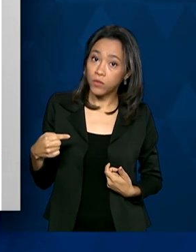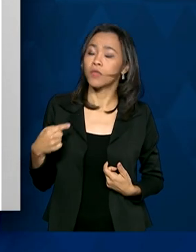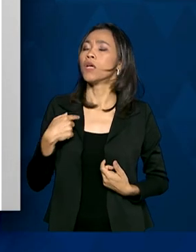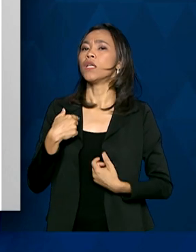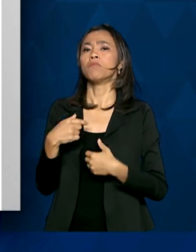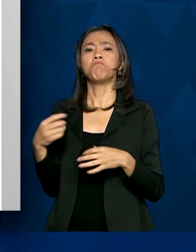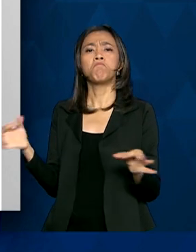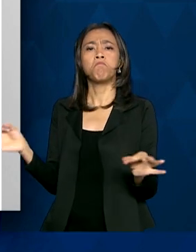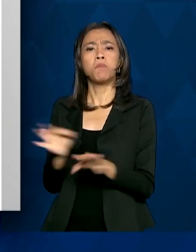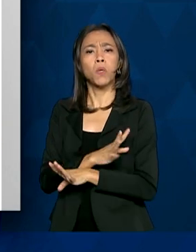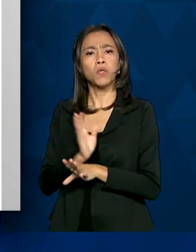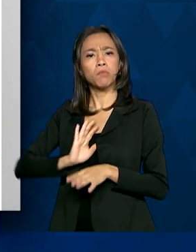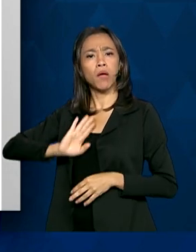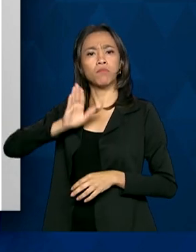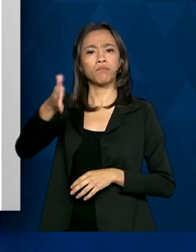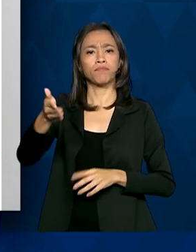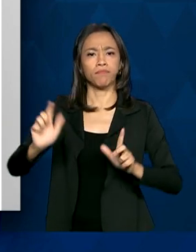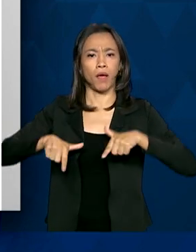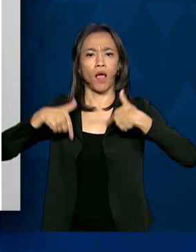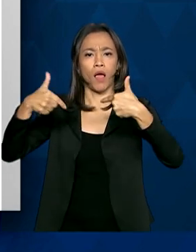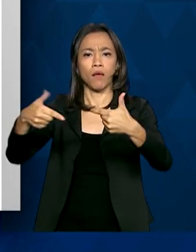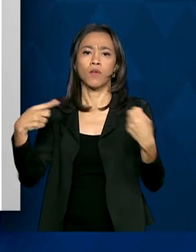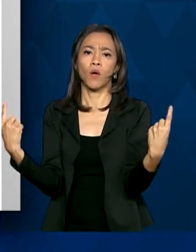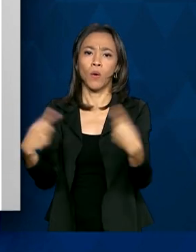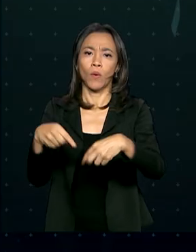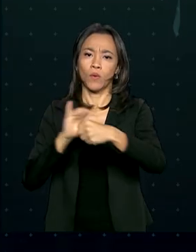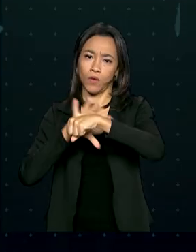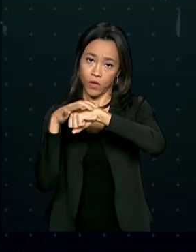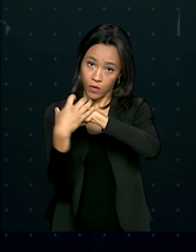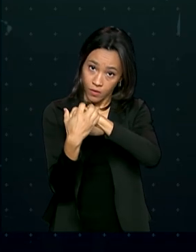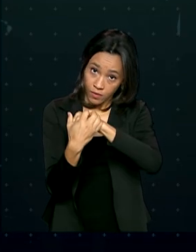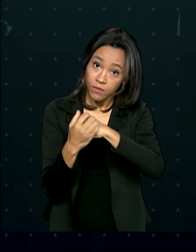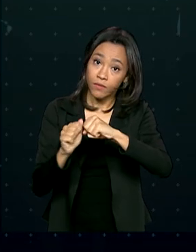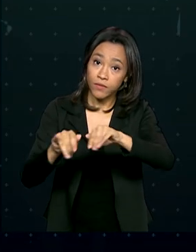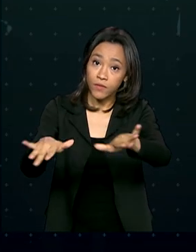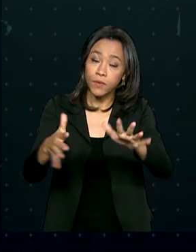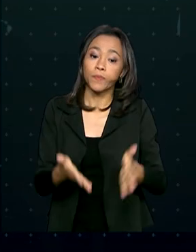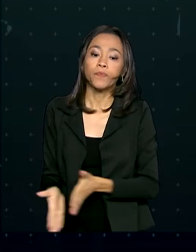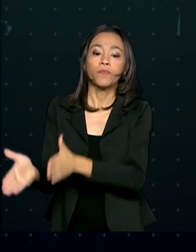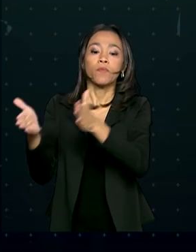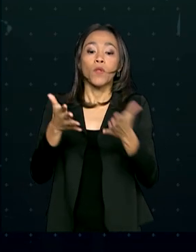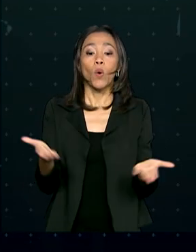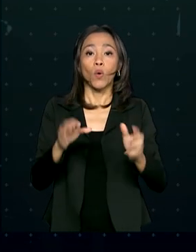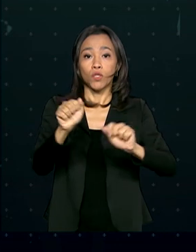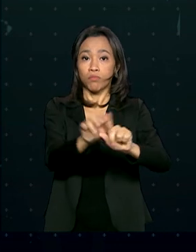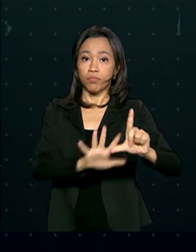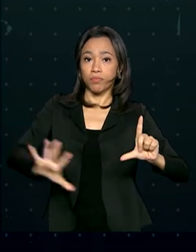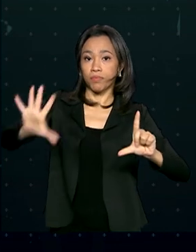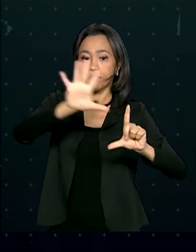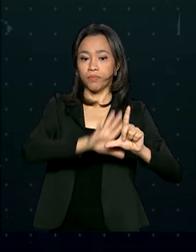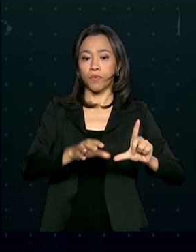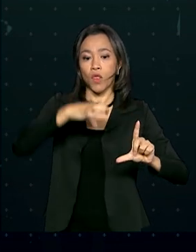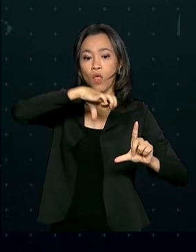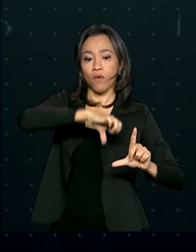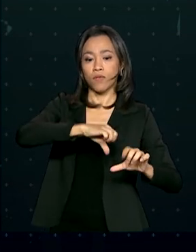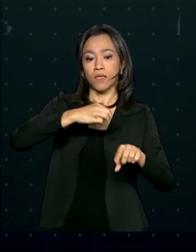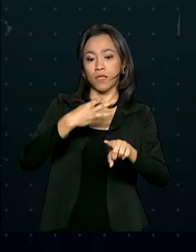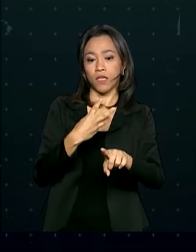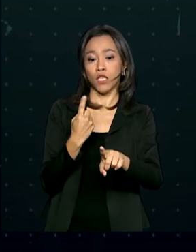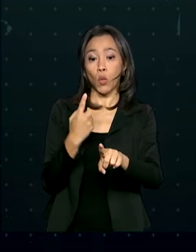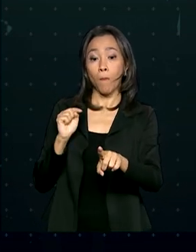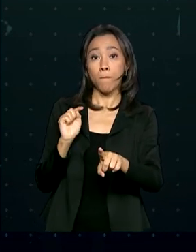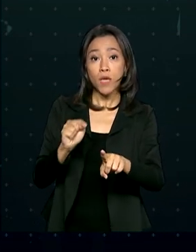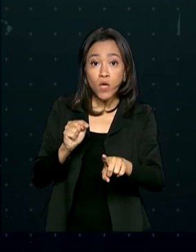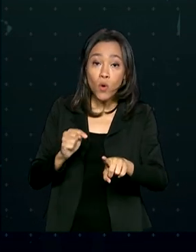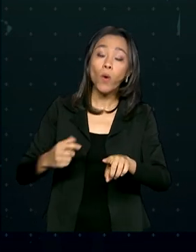prontos para atuar no combate ao novo coronavírus. Hoje, a plataforma tem 931 mil profissionais da saúde